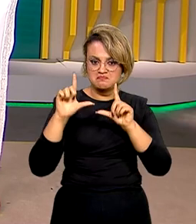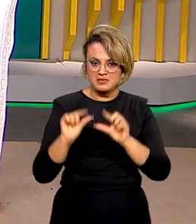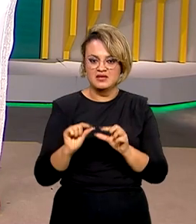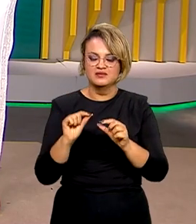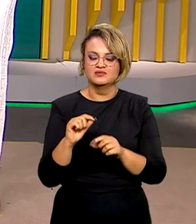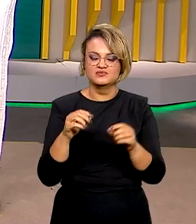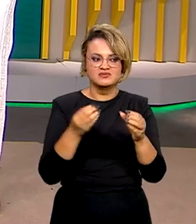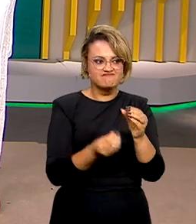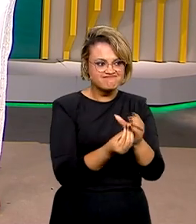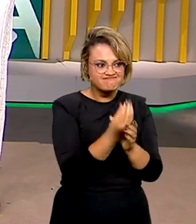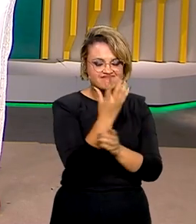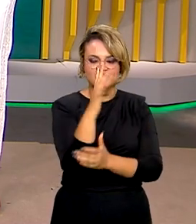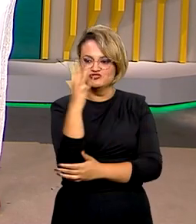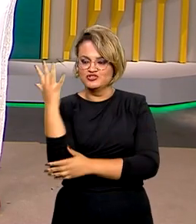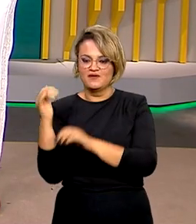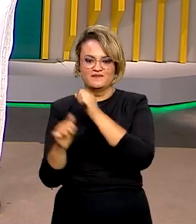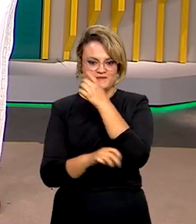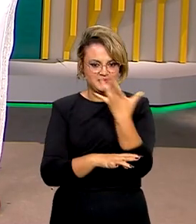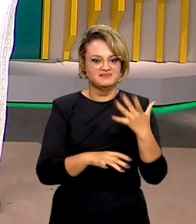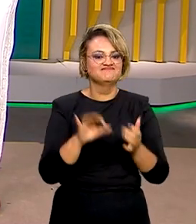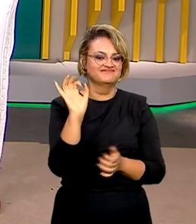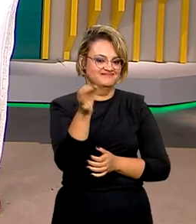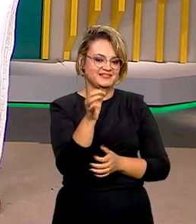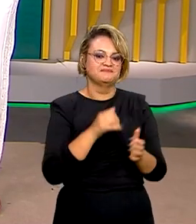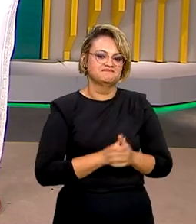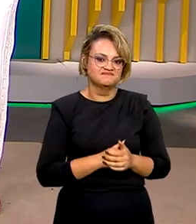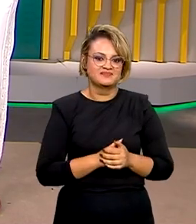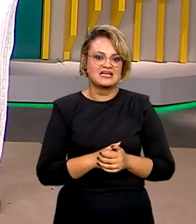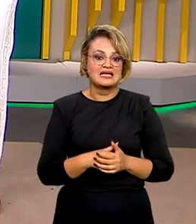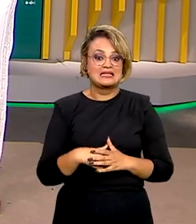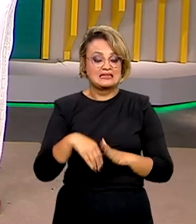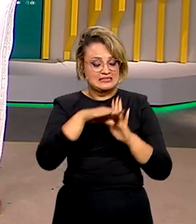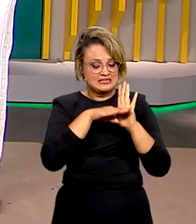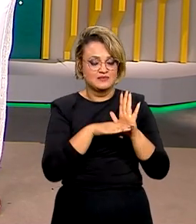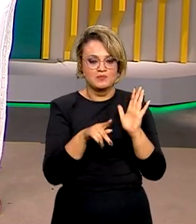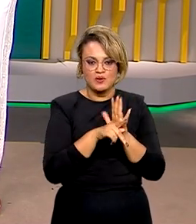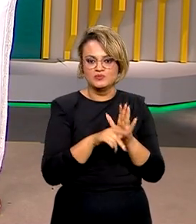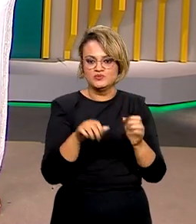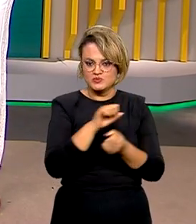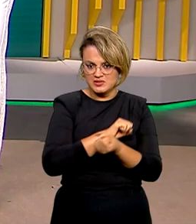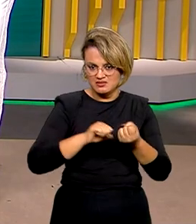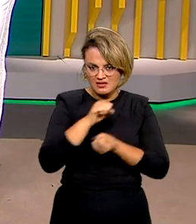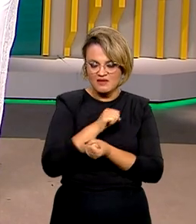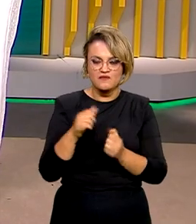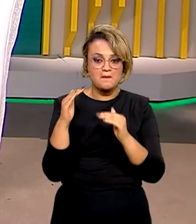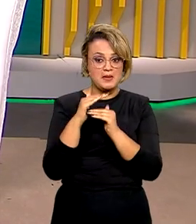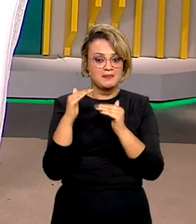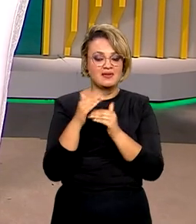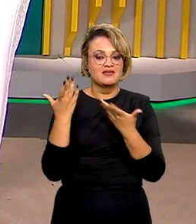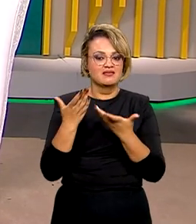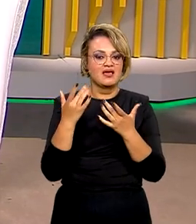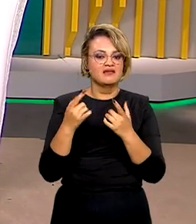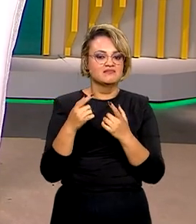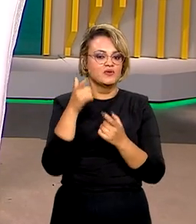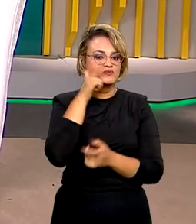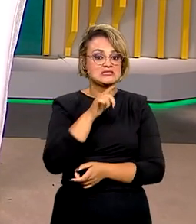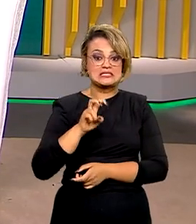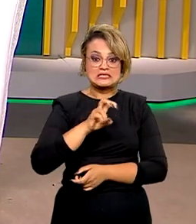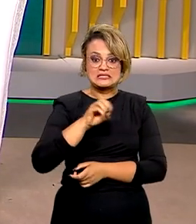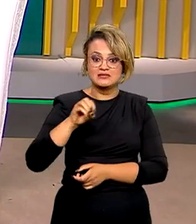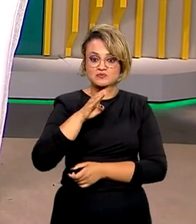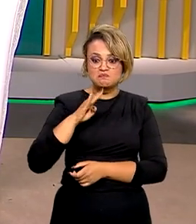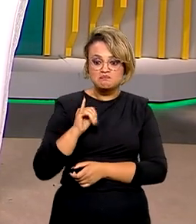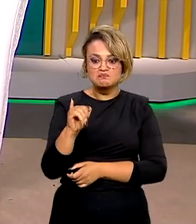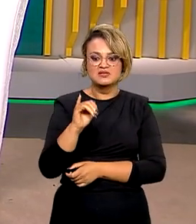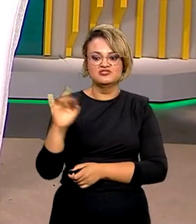reflorestamento. É verdade, Ana. Só na carteira de crédito sustentável, o banco quer atingir um saldo de 500 bilhões